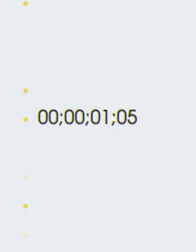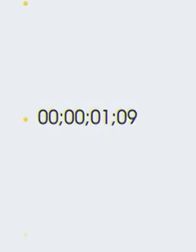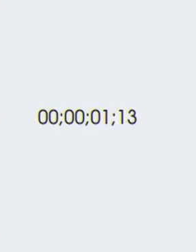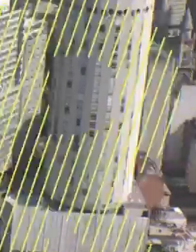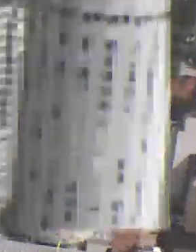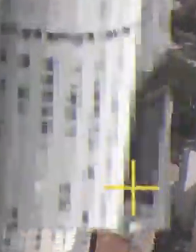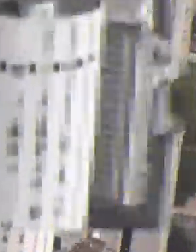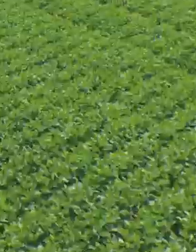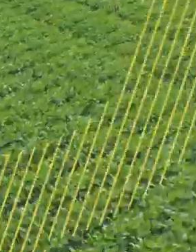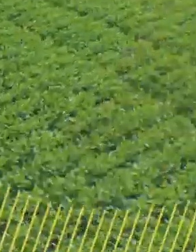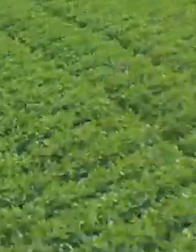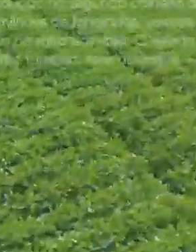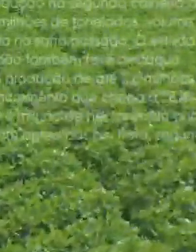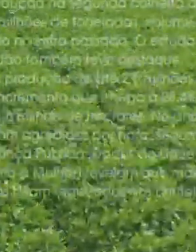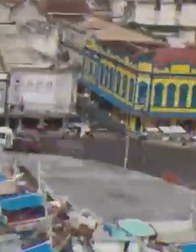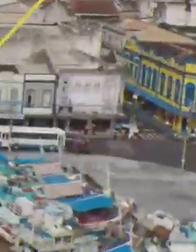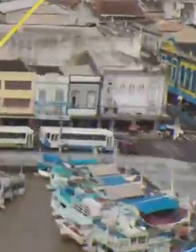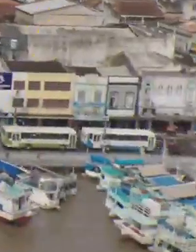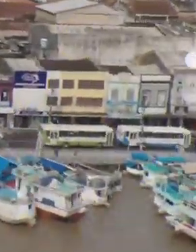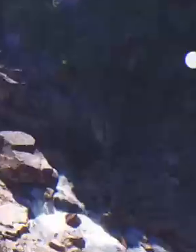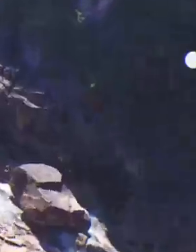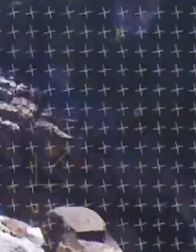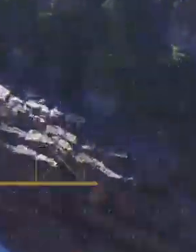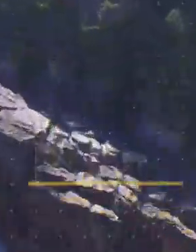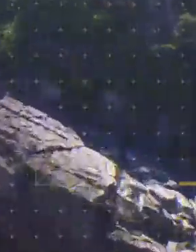Transcrição e Legendas por